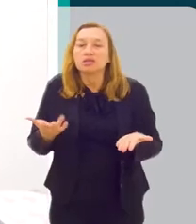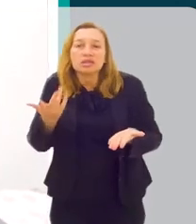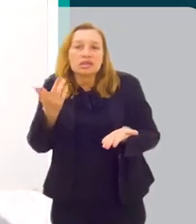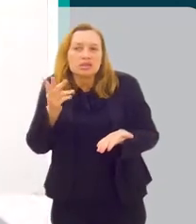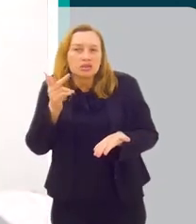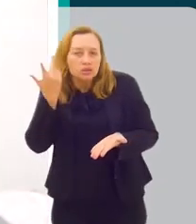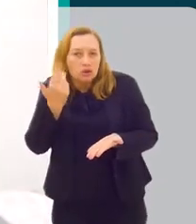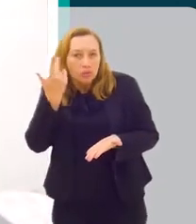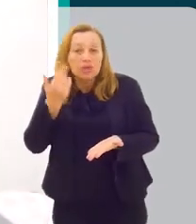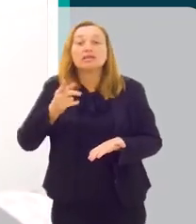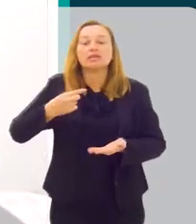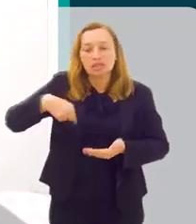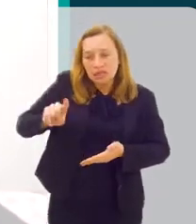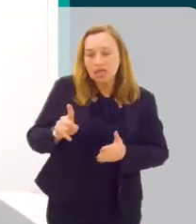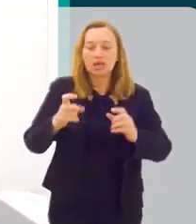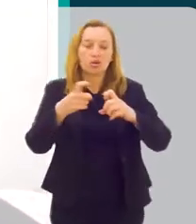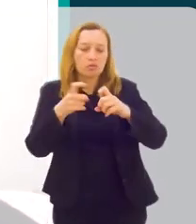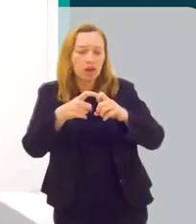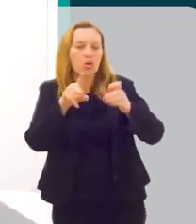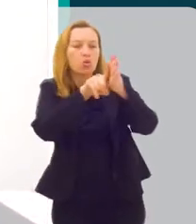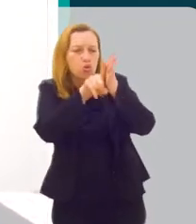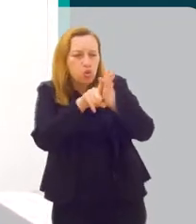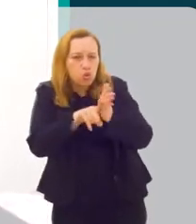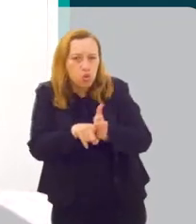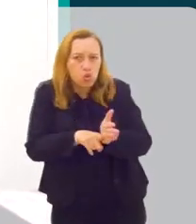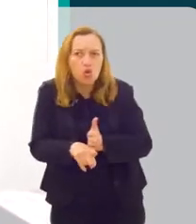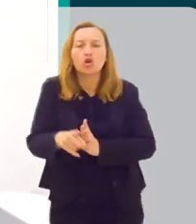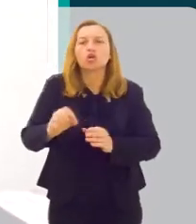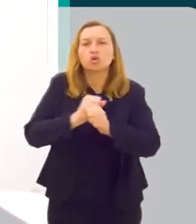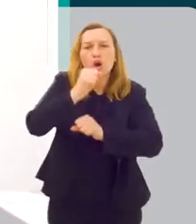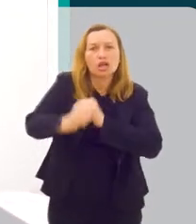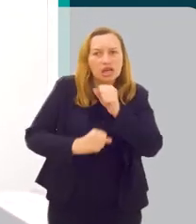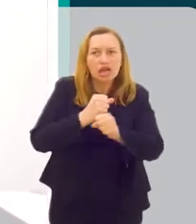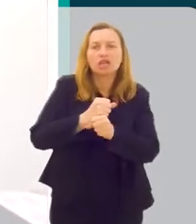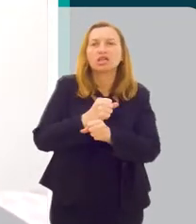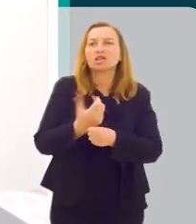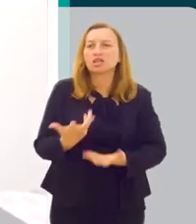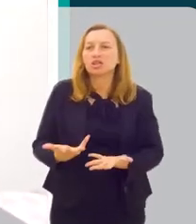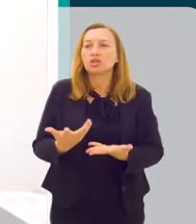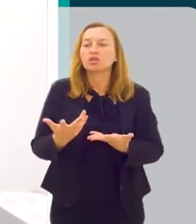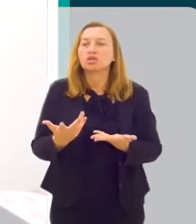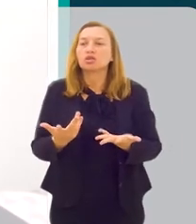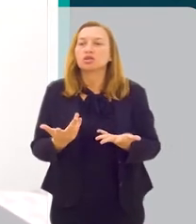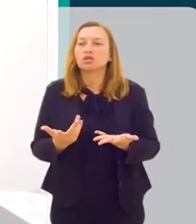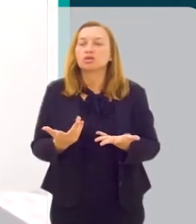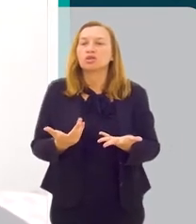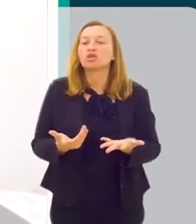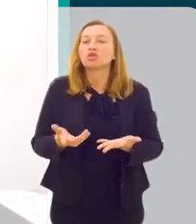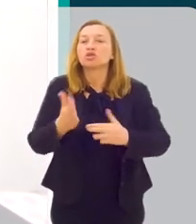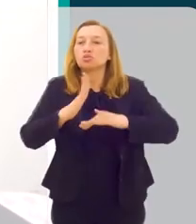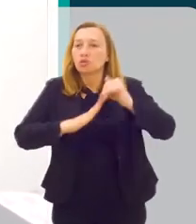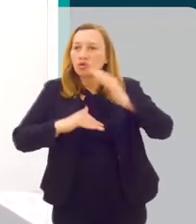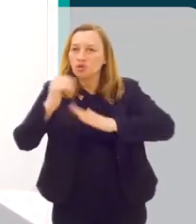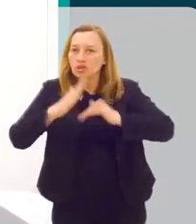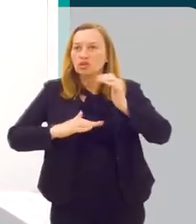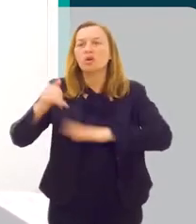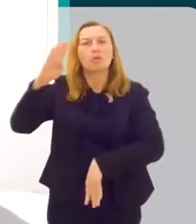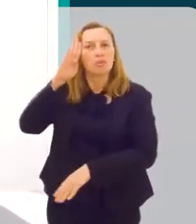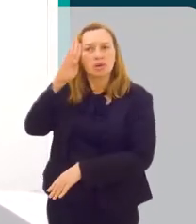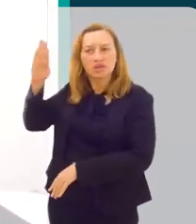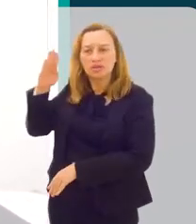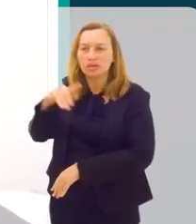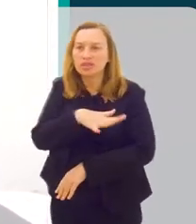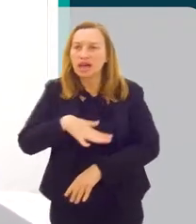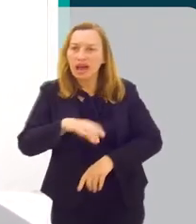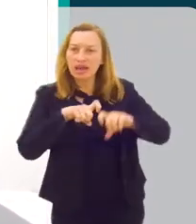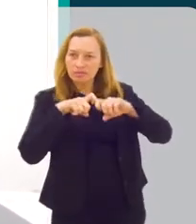Então, constantemente a gente tem que ir ao médico, fazer o check-up anual. Então, os atuadores, os profissionais